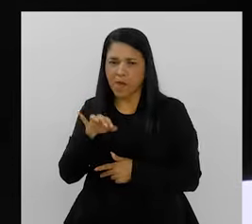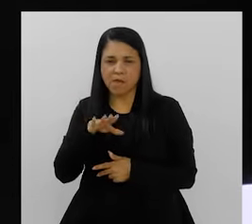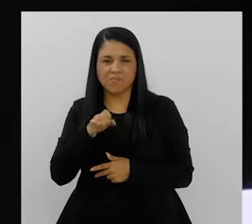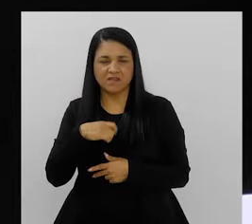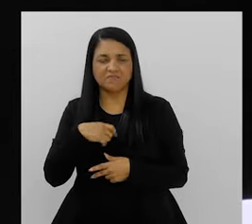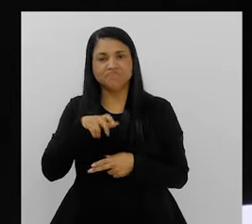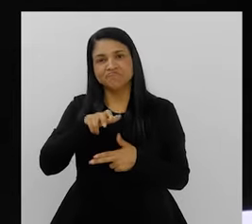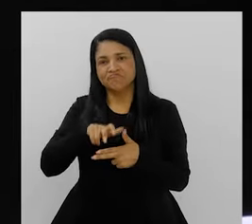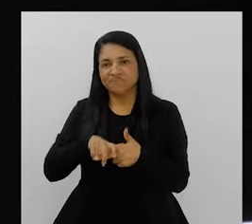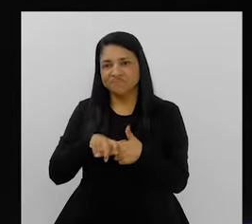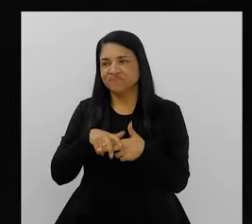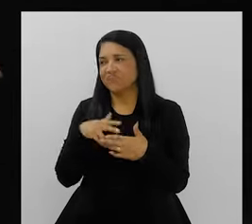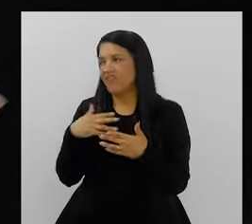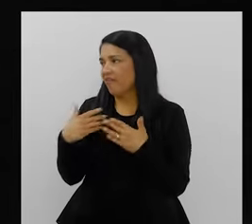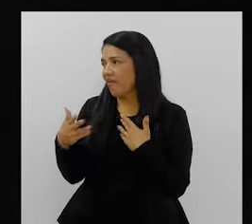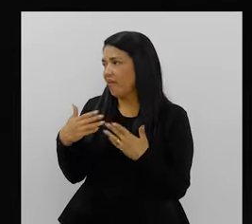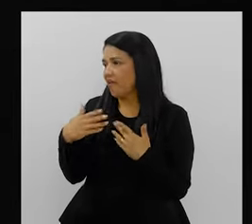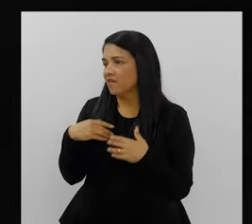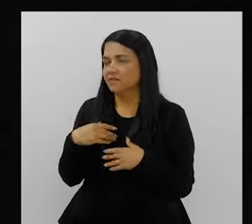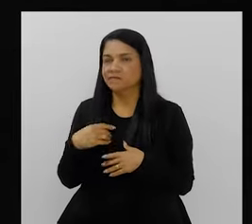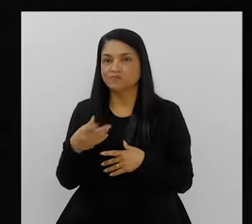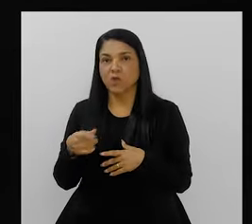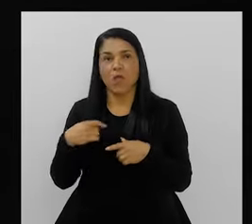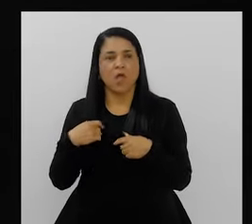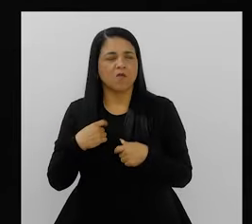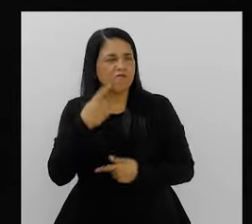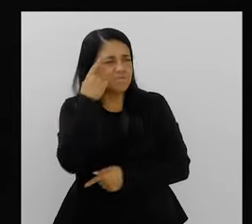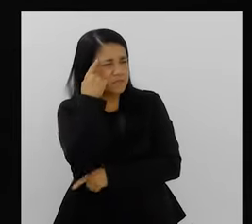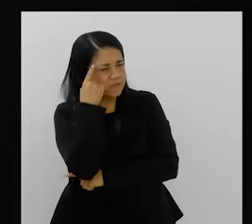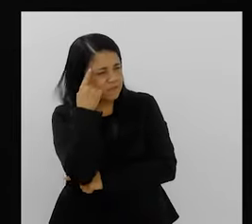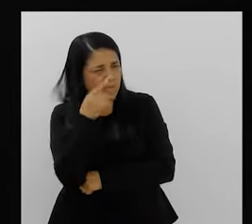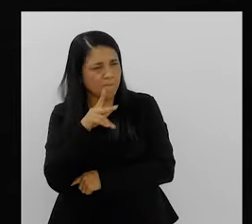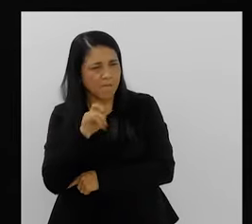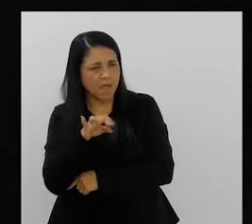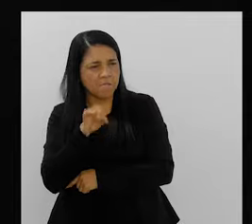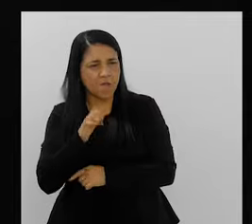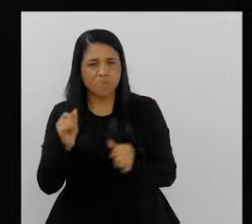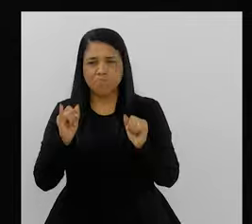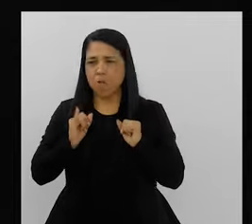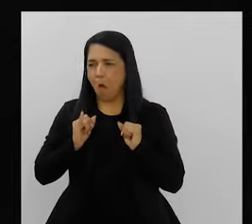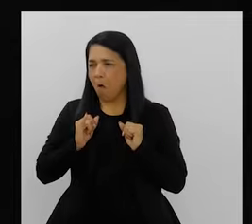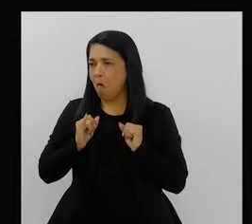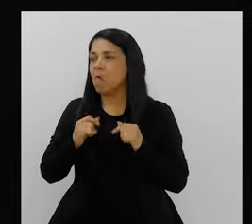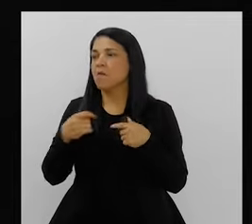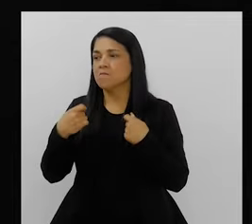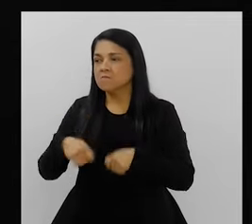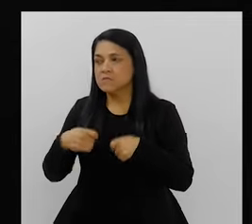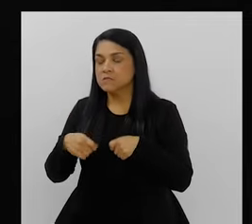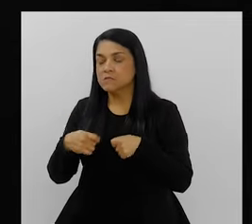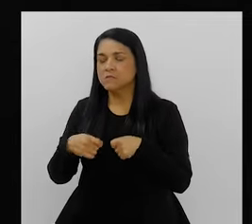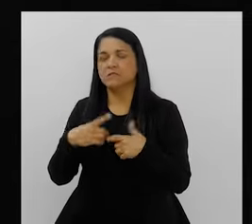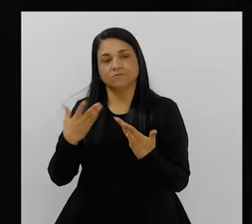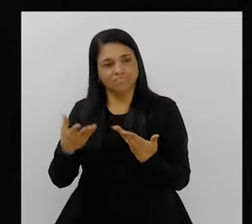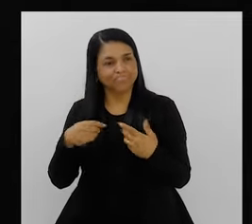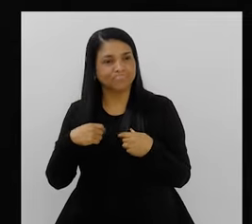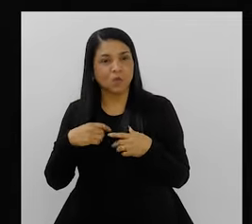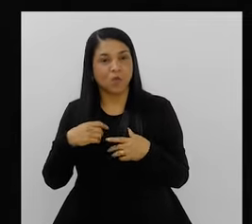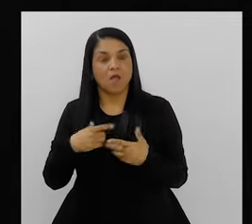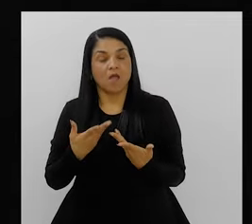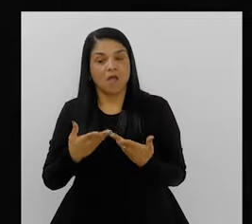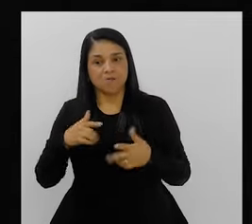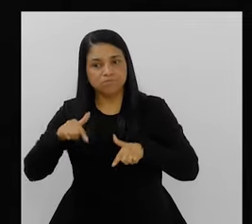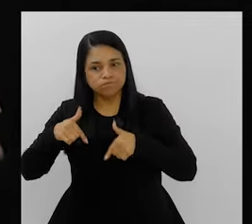Então, imagina, domingo à tarde, os pais ociosos ali conversando. Eu falei, gente, eu tenho que ocupar esses pais. Em nome de Jesus, eu tenho que ocupar eles. Tinha umas